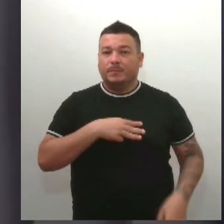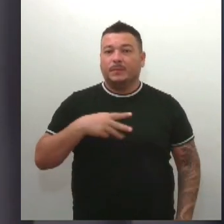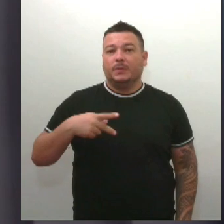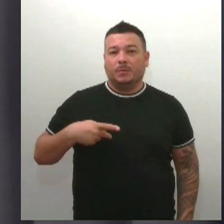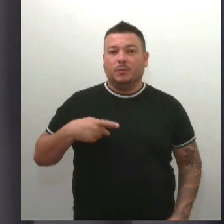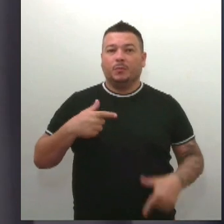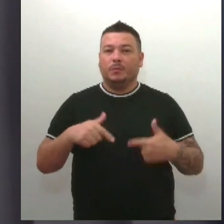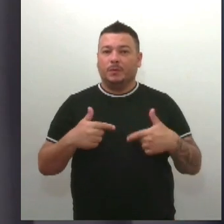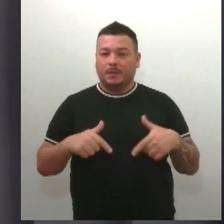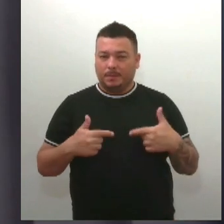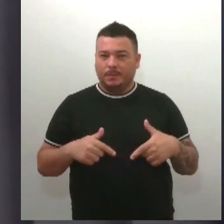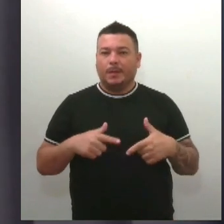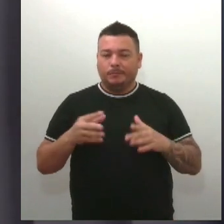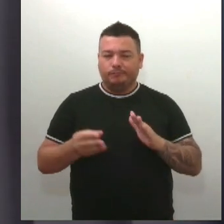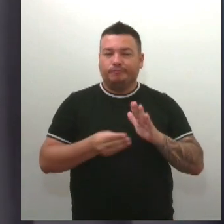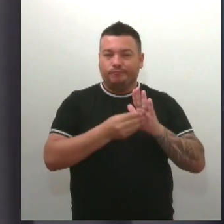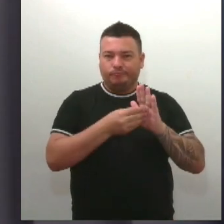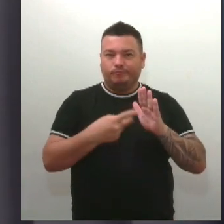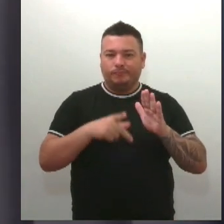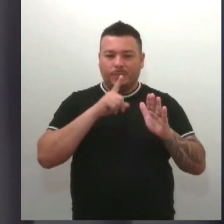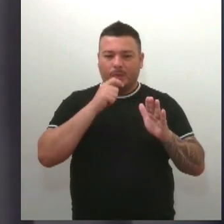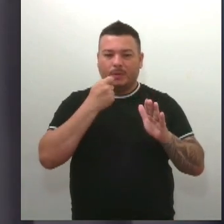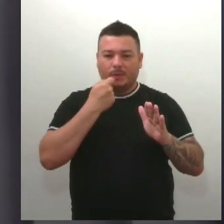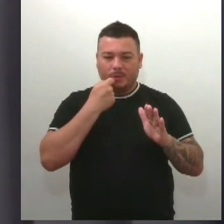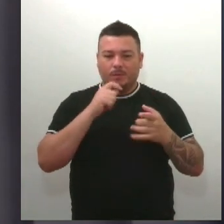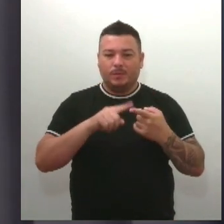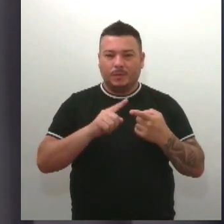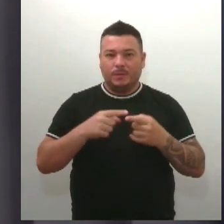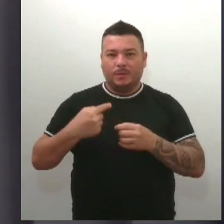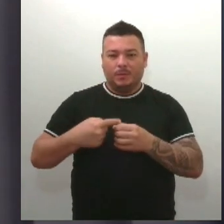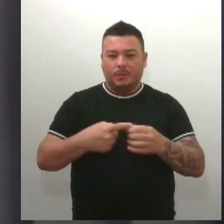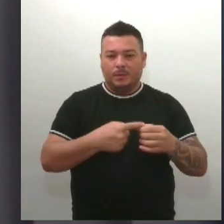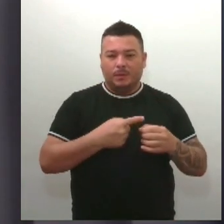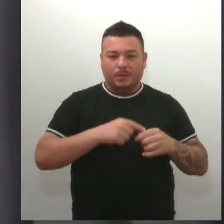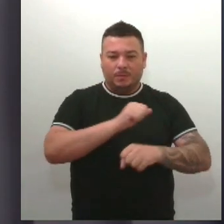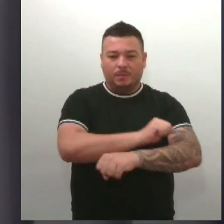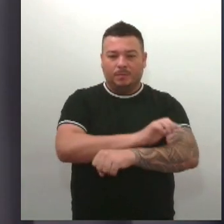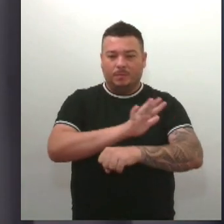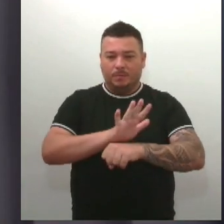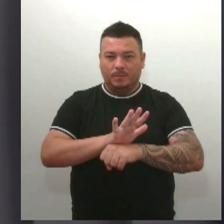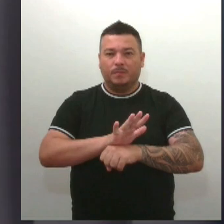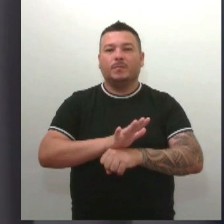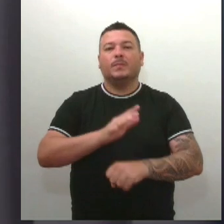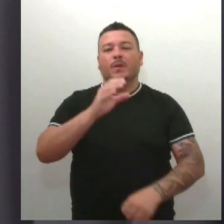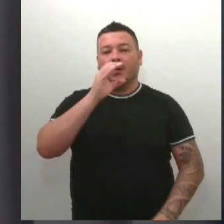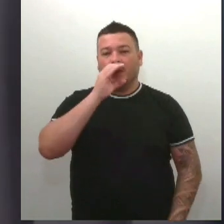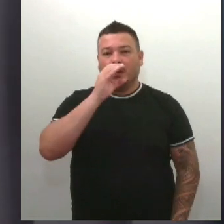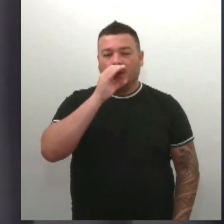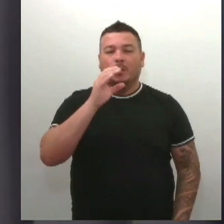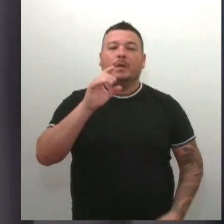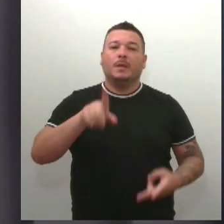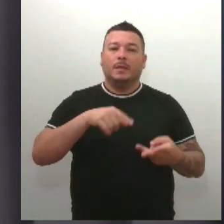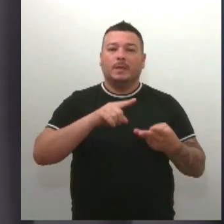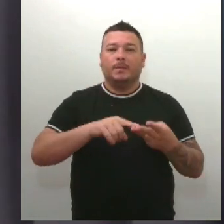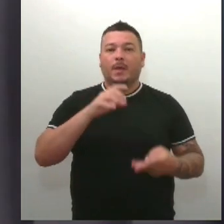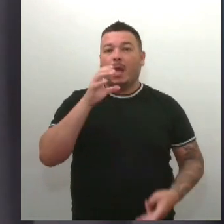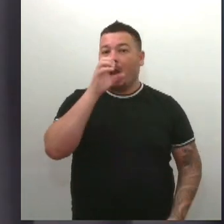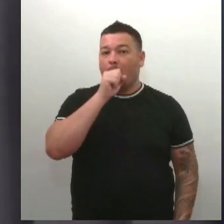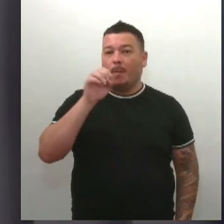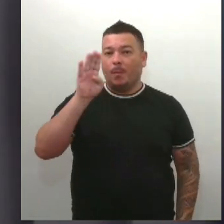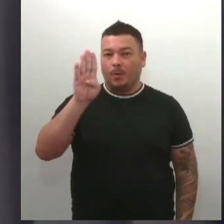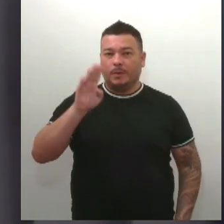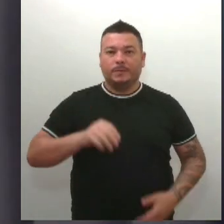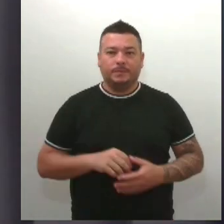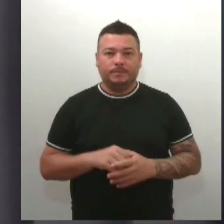registradas em Aracaju e nos municípios de Barra dos Coqueiros, Nossa Senhora do Socorro e Buquim. Os casos de assédio eleitoral podem